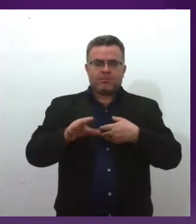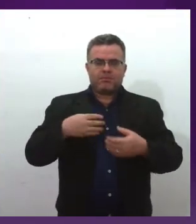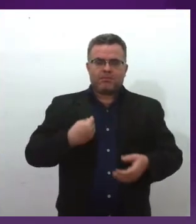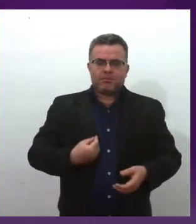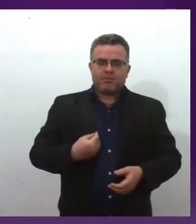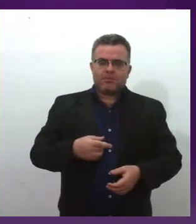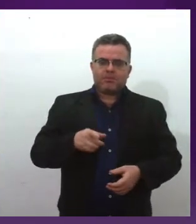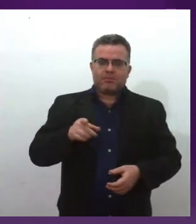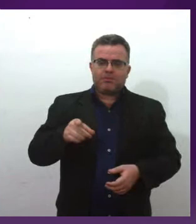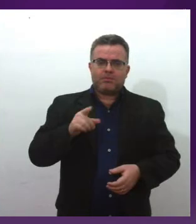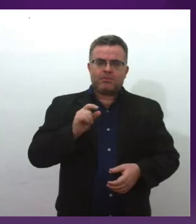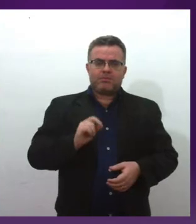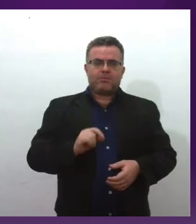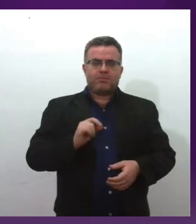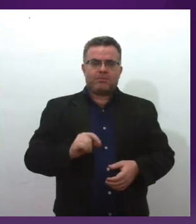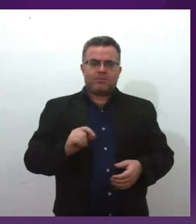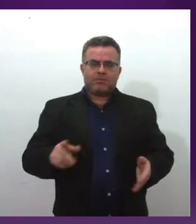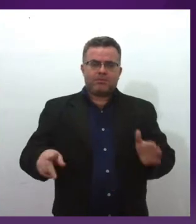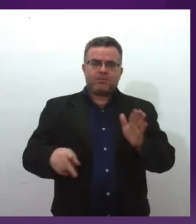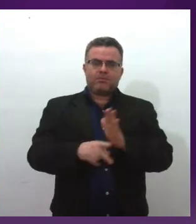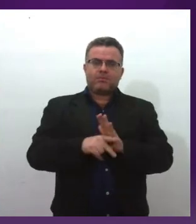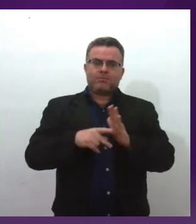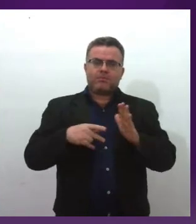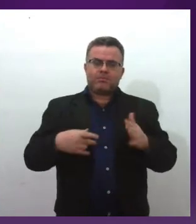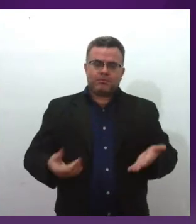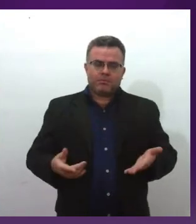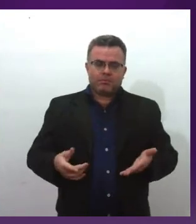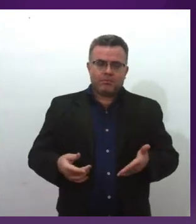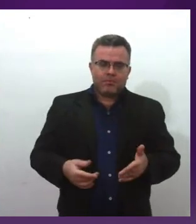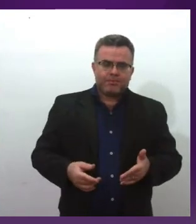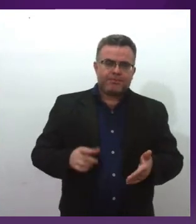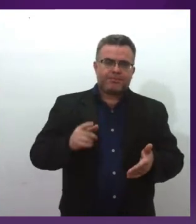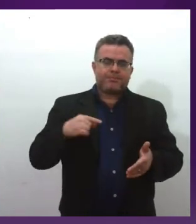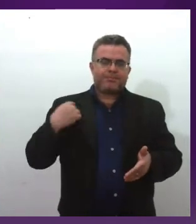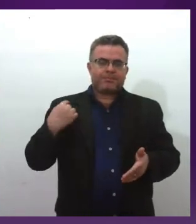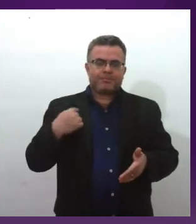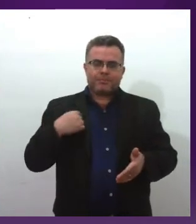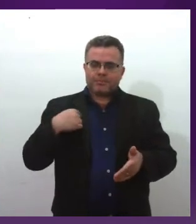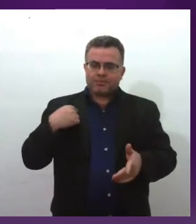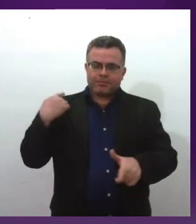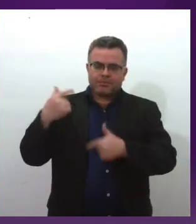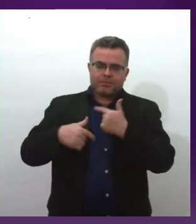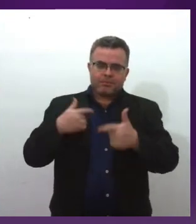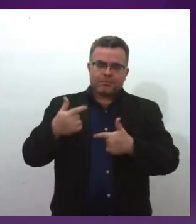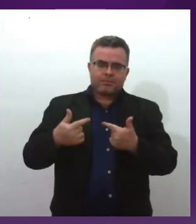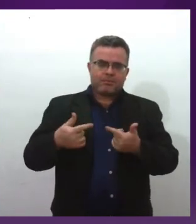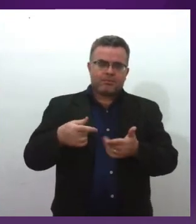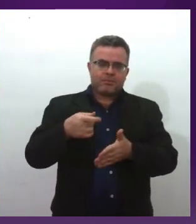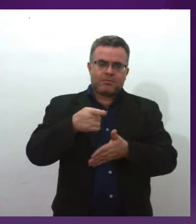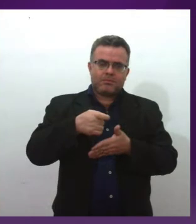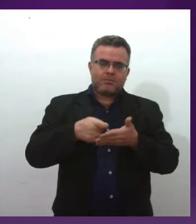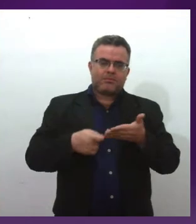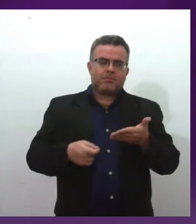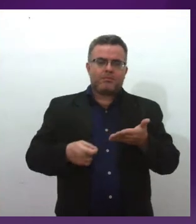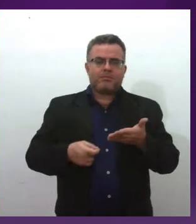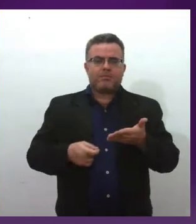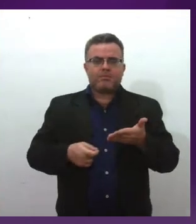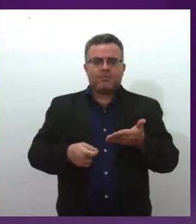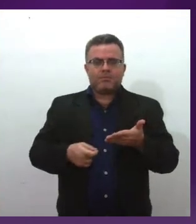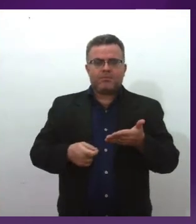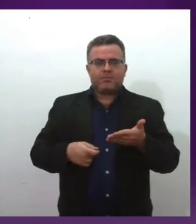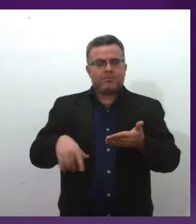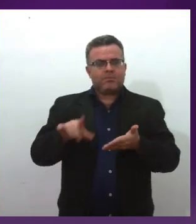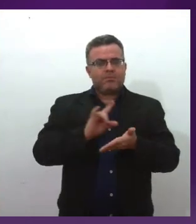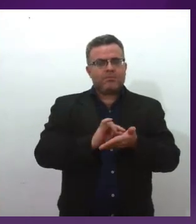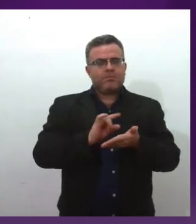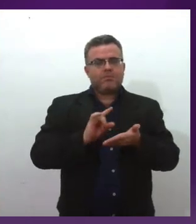e ligada às pertenças dela. E eu me dediquei muito nesse artigo a escrever sobre a família da